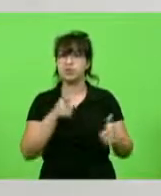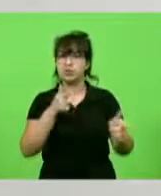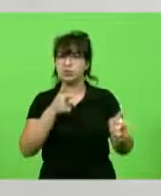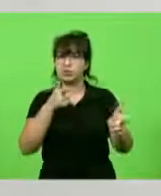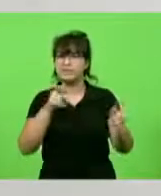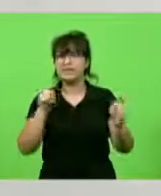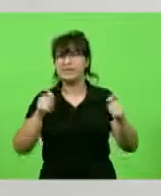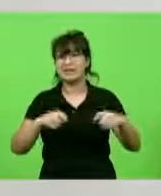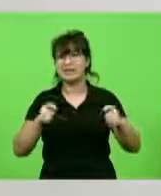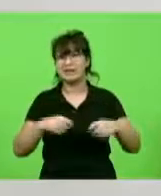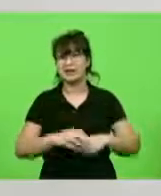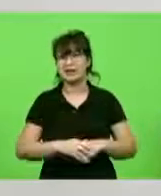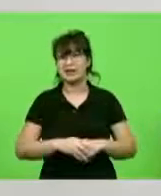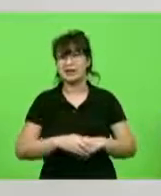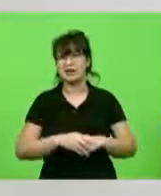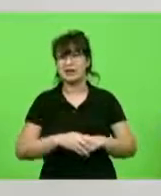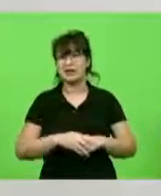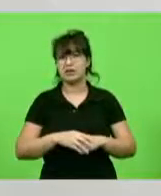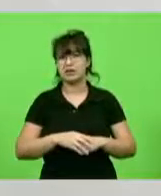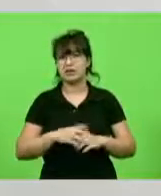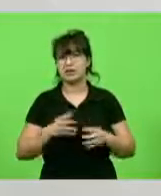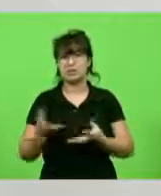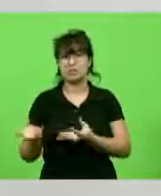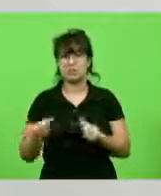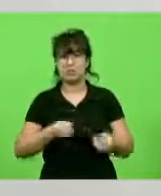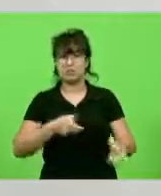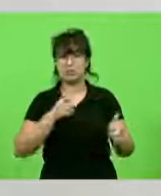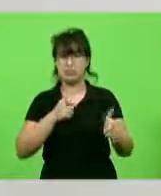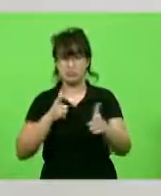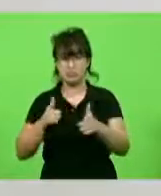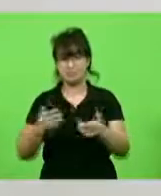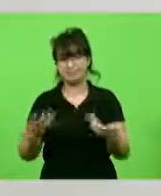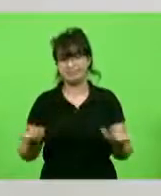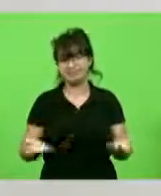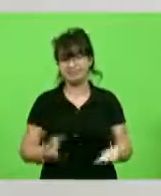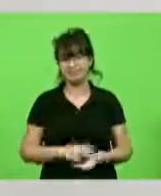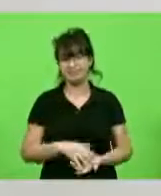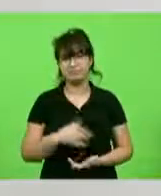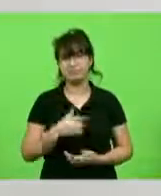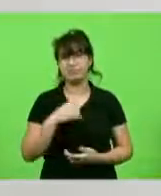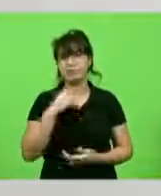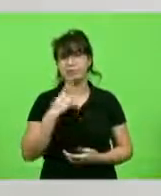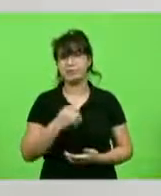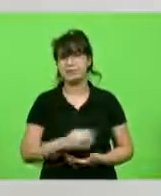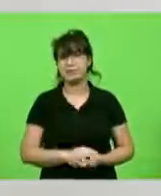e não partir para cima com um pelotão de fuzilhamento. Deputado Berlanda, V. Exª, por gentileza.